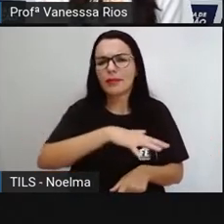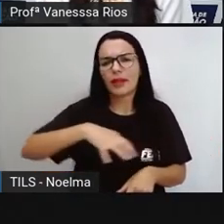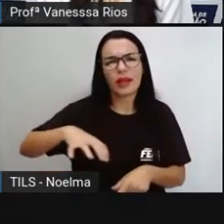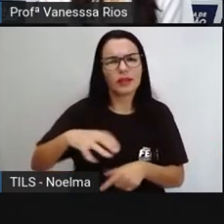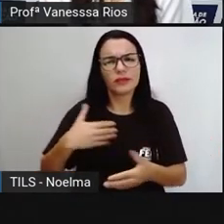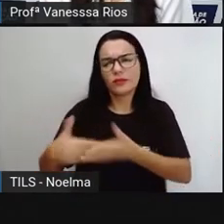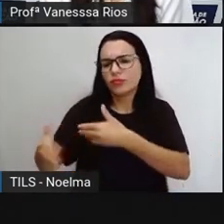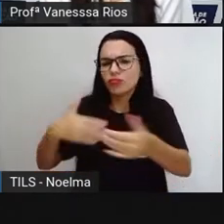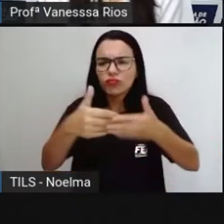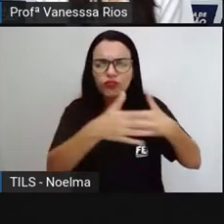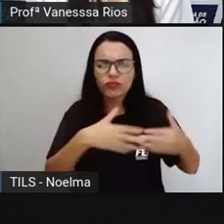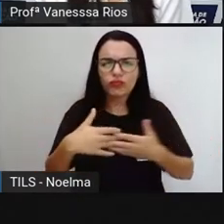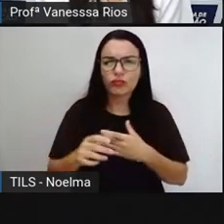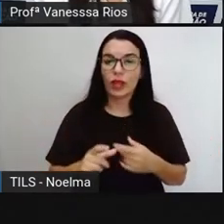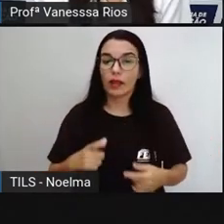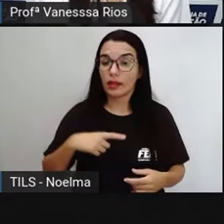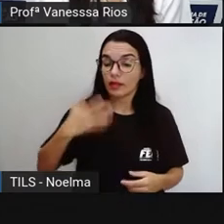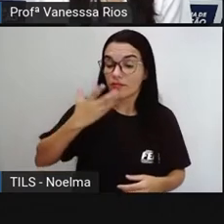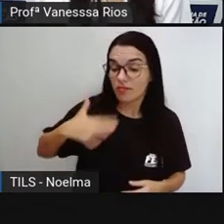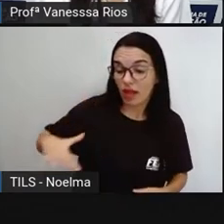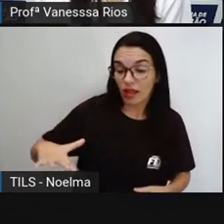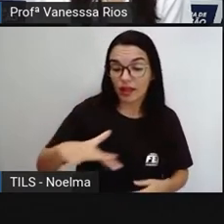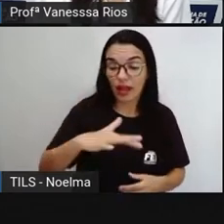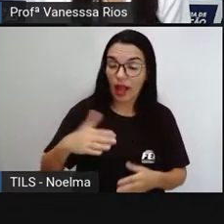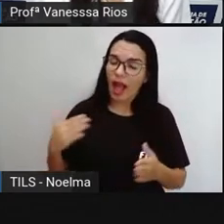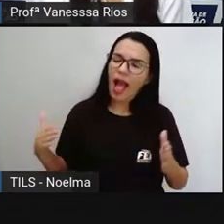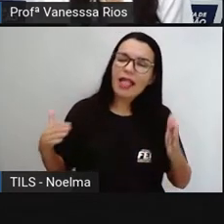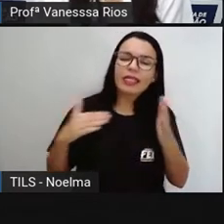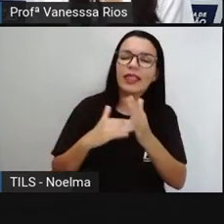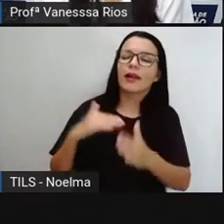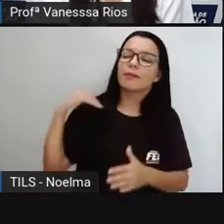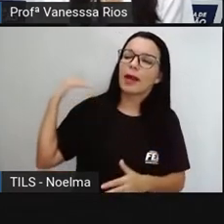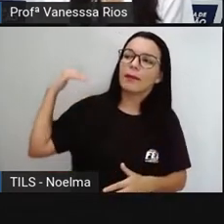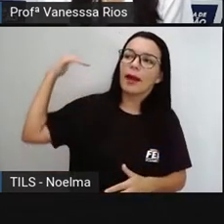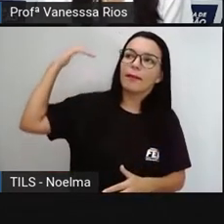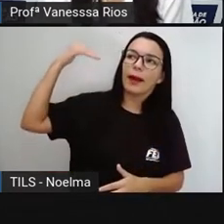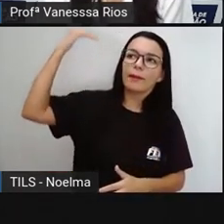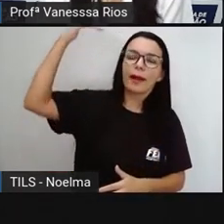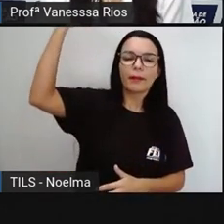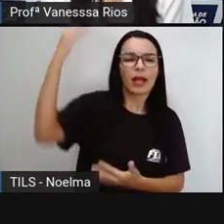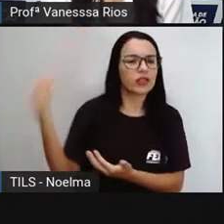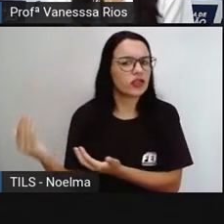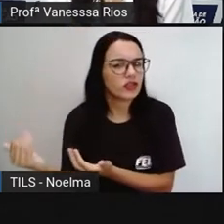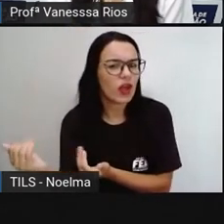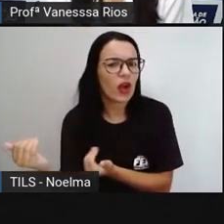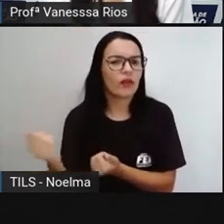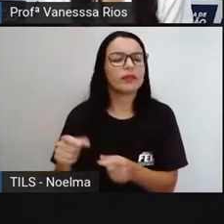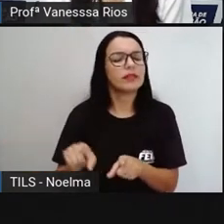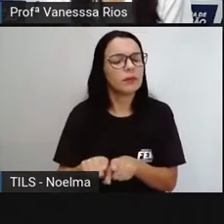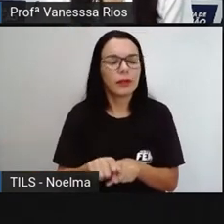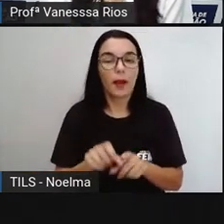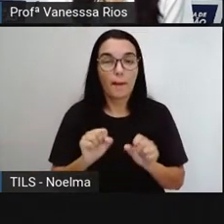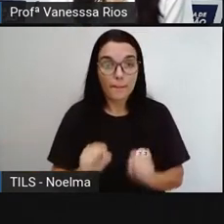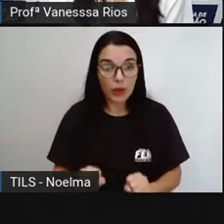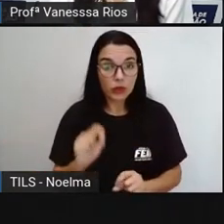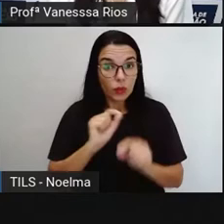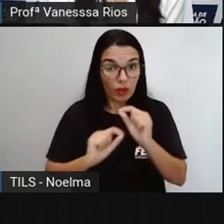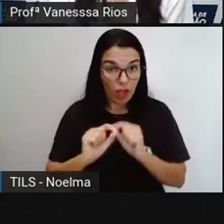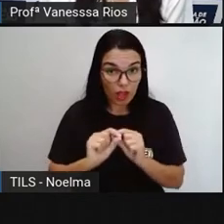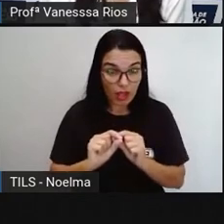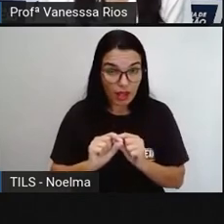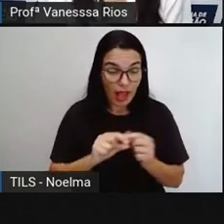as várias fases que nós vamos passando. E aí a leitura nos faz existir, porque nos traz